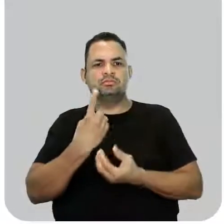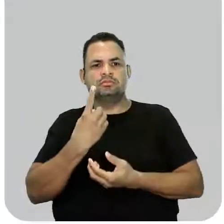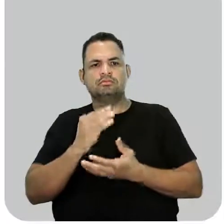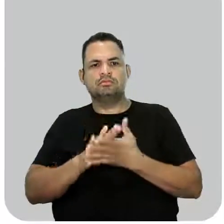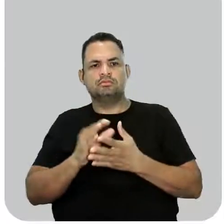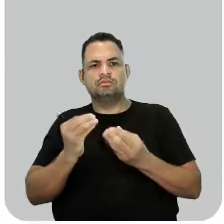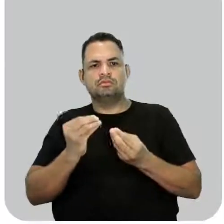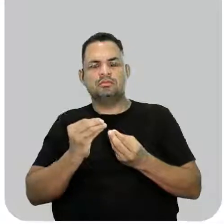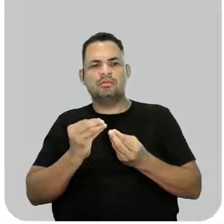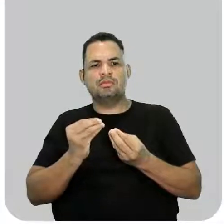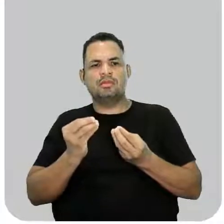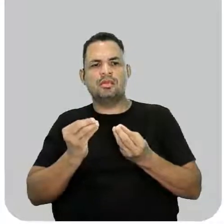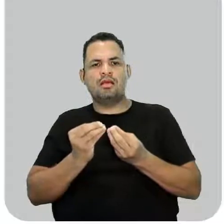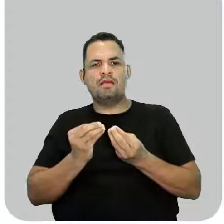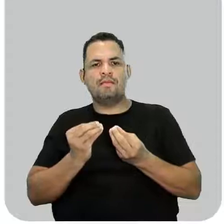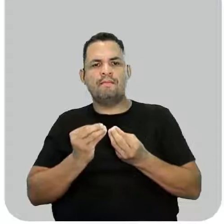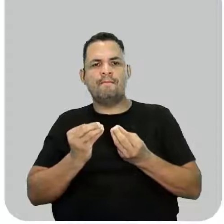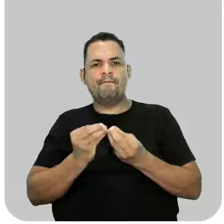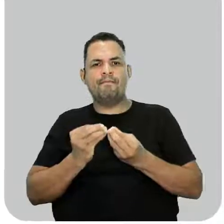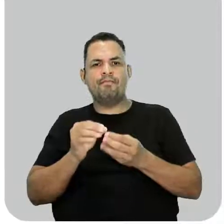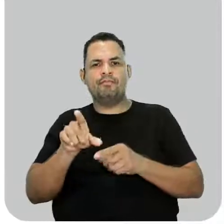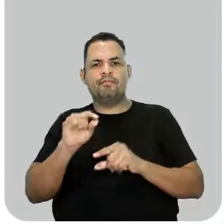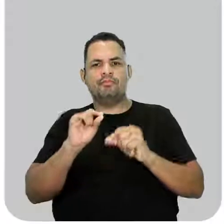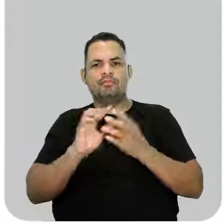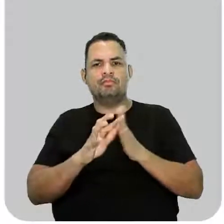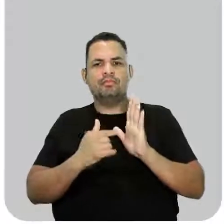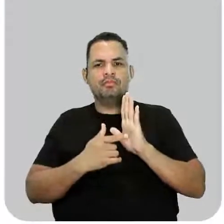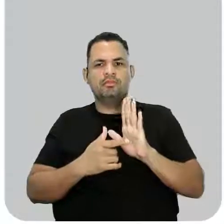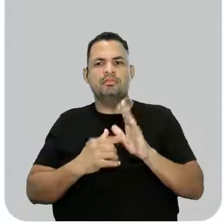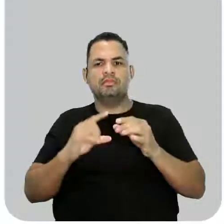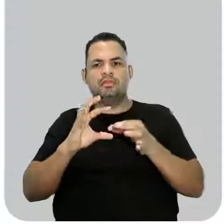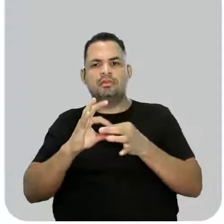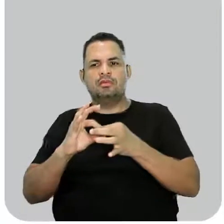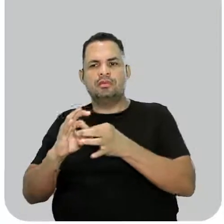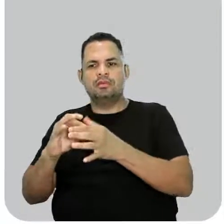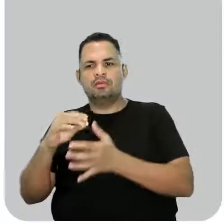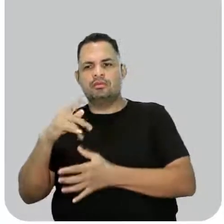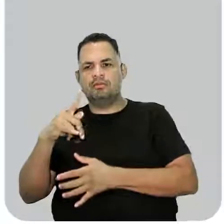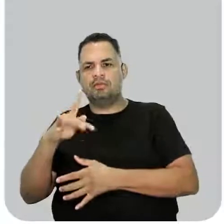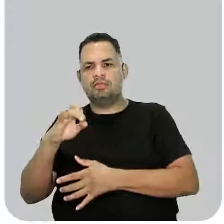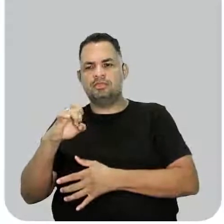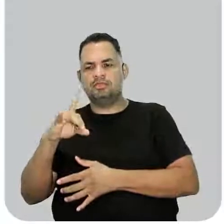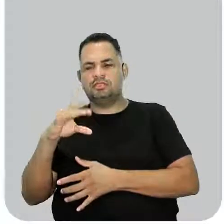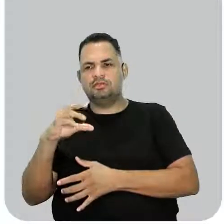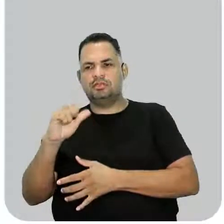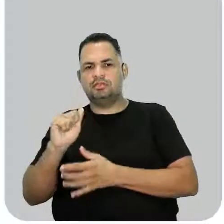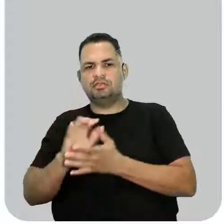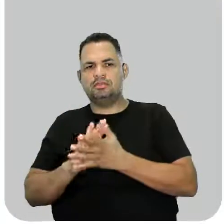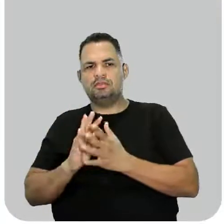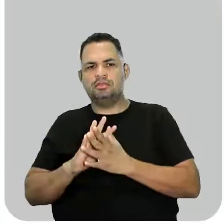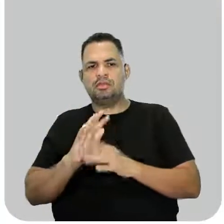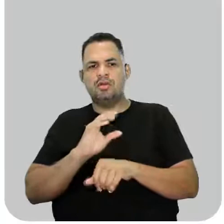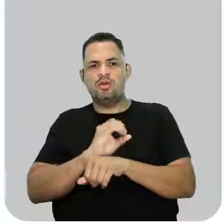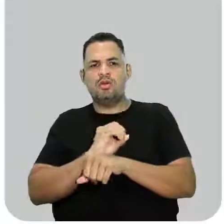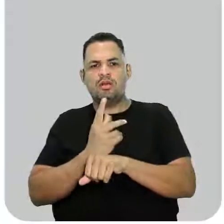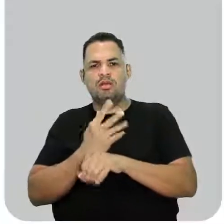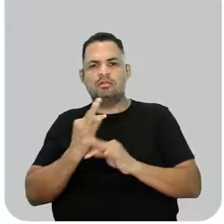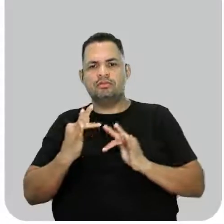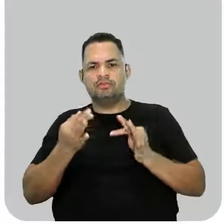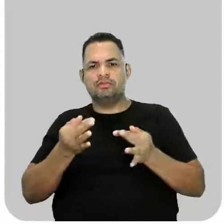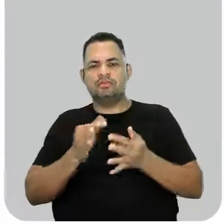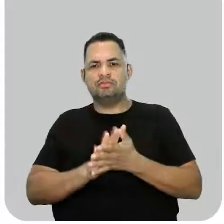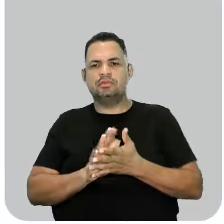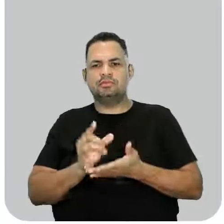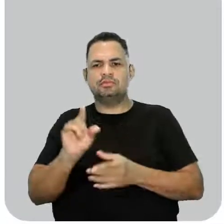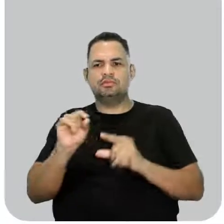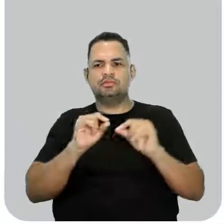molécula escolhida deveria apresentar cadeia polissaturada e hidroxila terminal. Dentre as opções, a